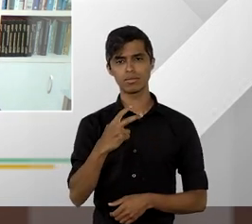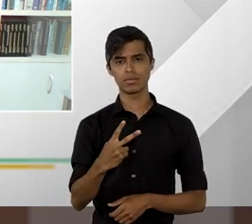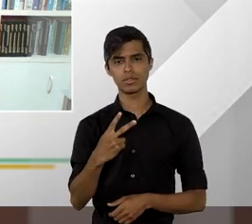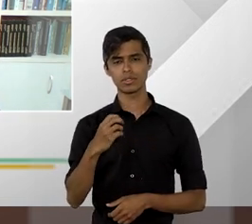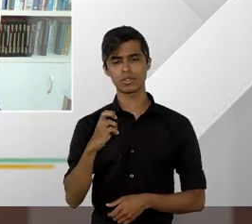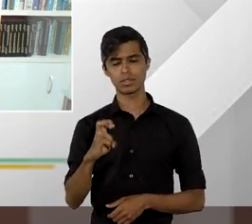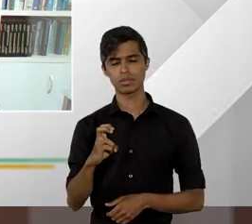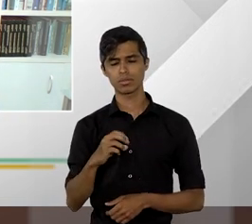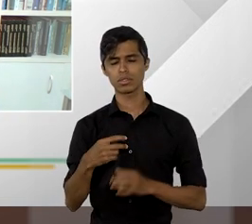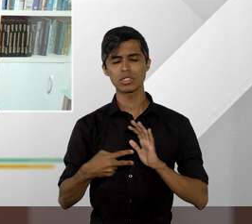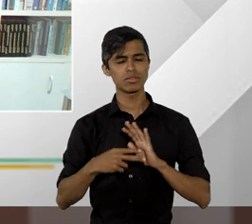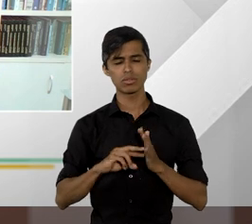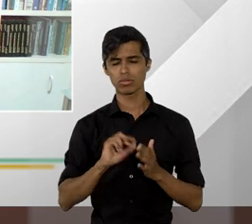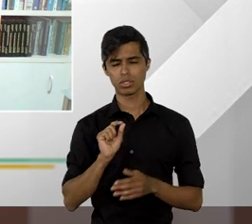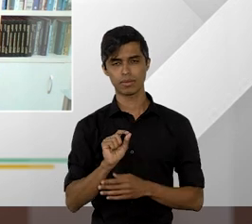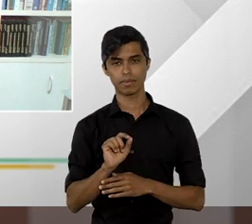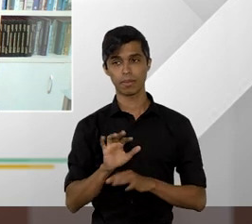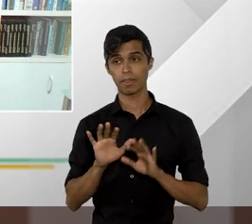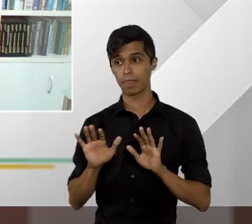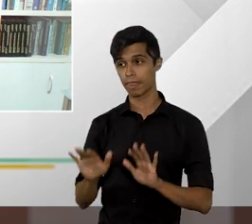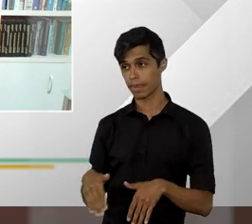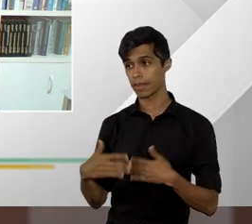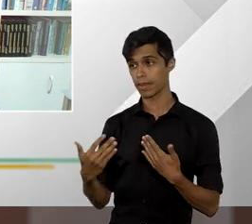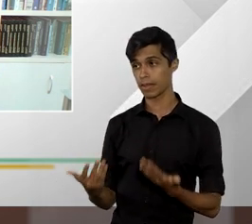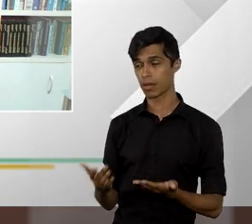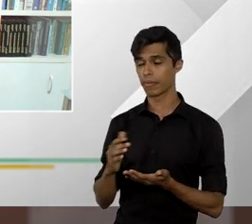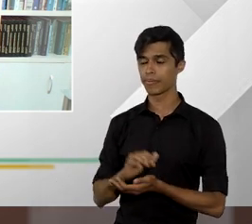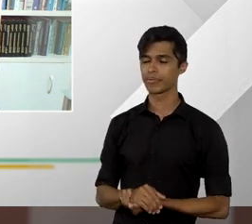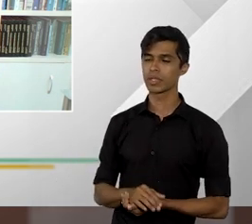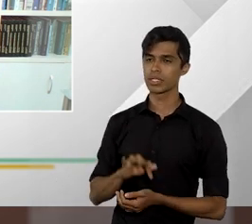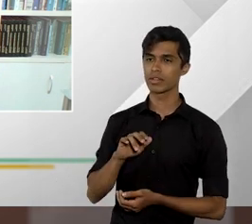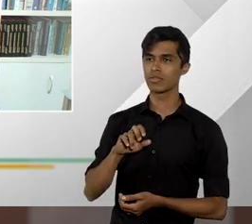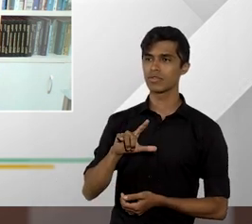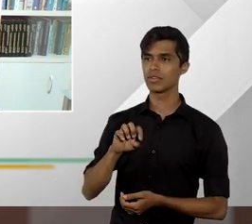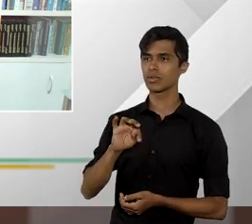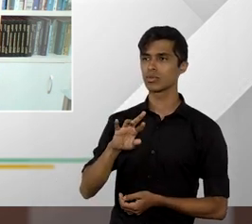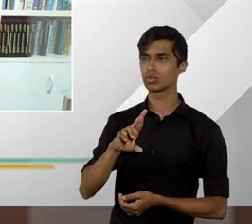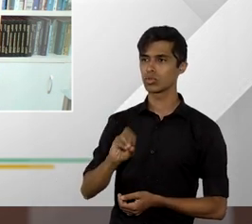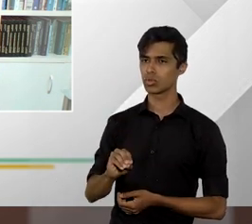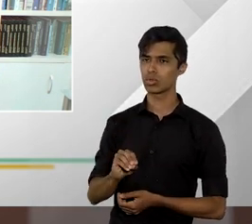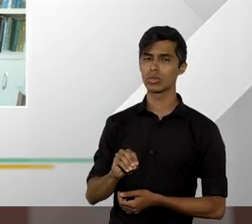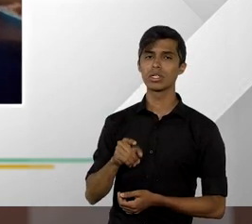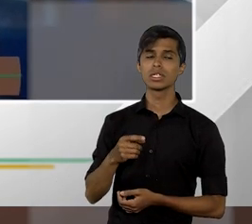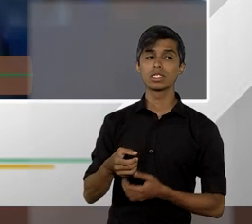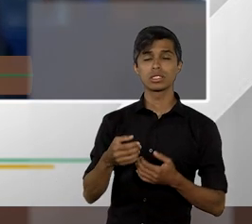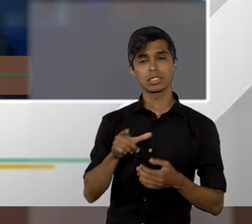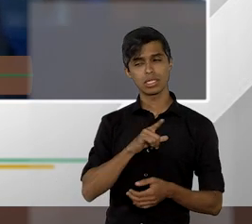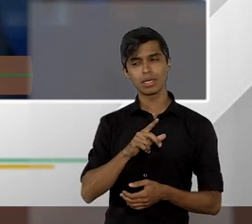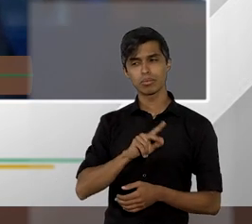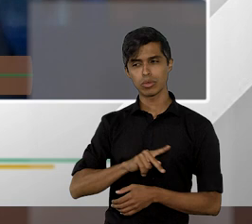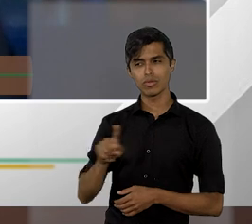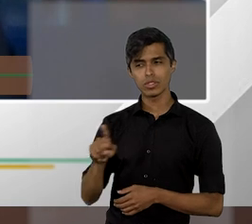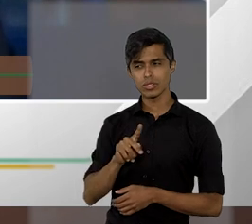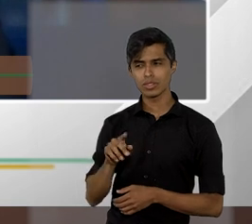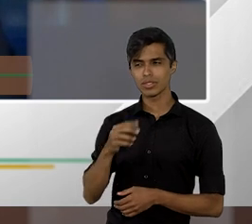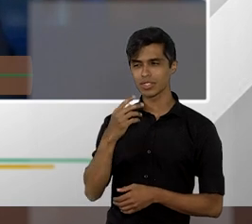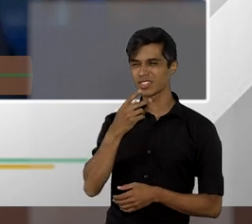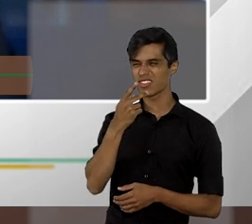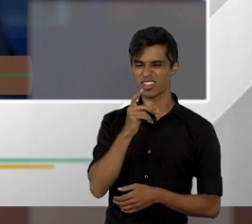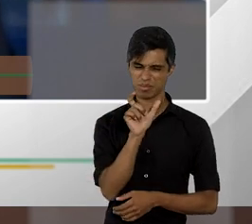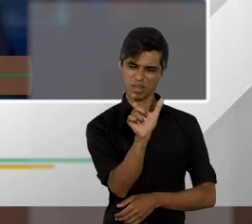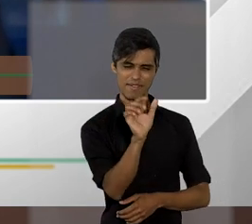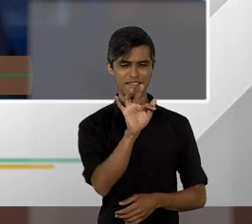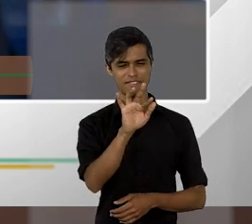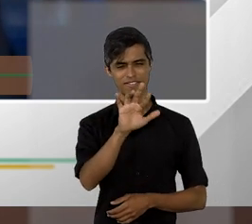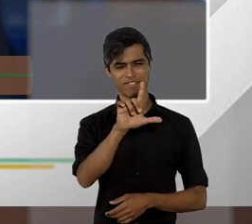O filtro, na verdade, esse requisito... Aliás, existem professores que estão questionando essa palavra filtro, dizendo que ela